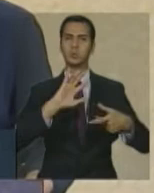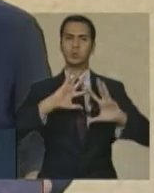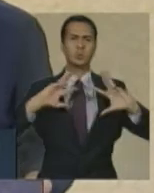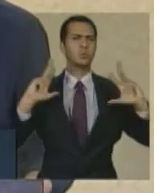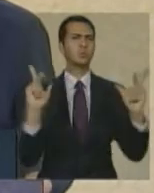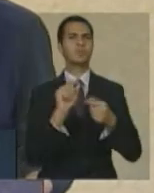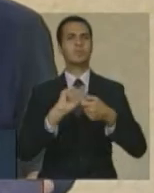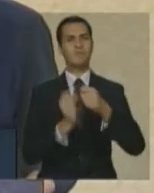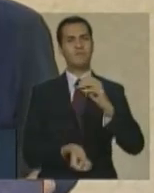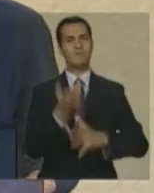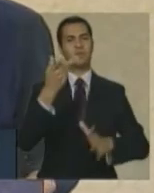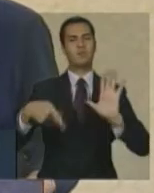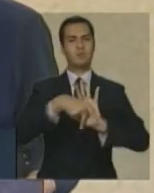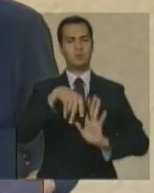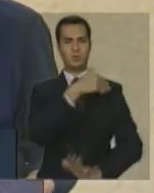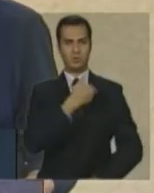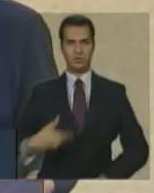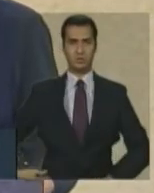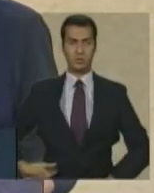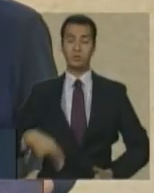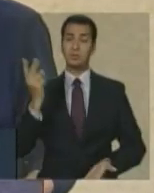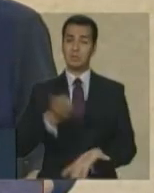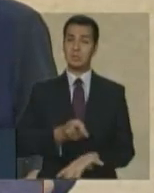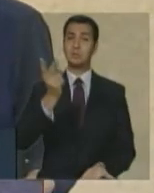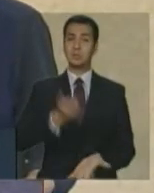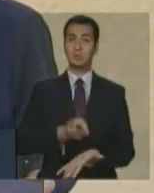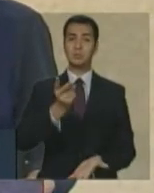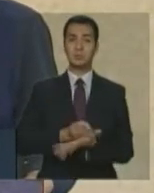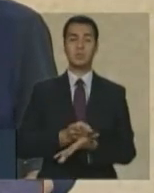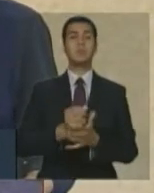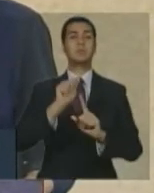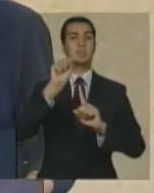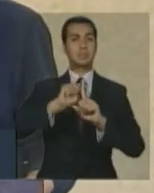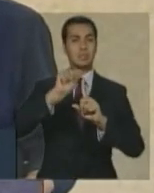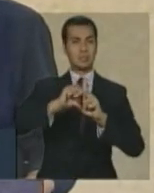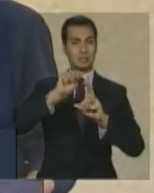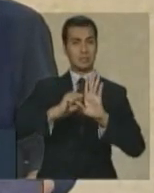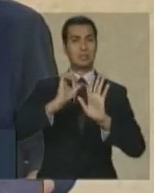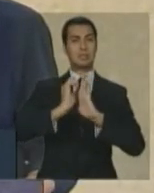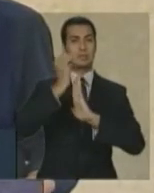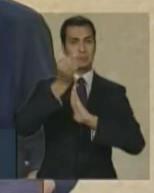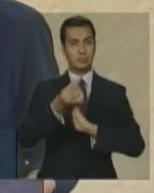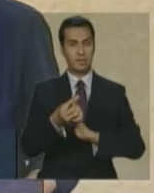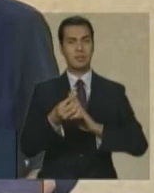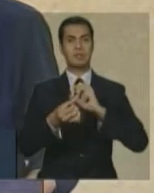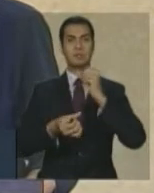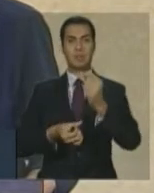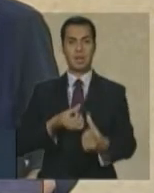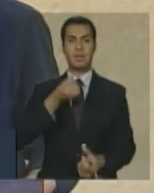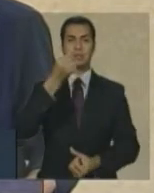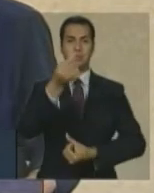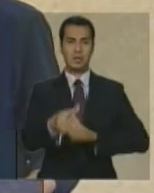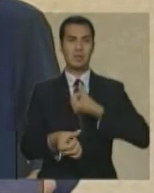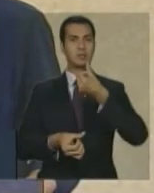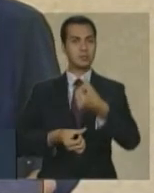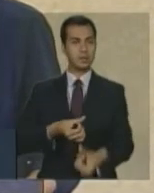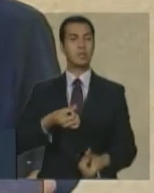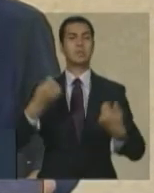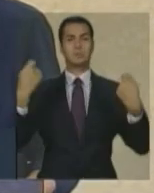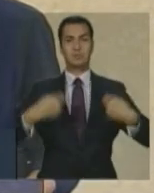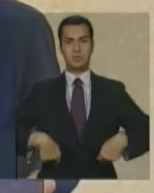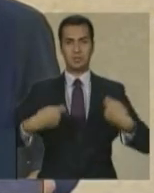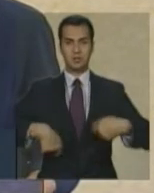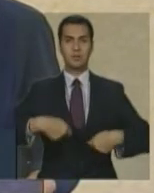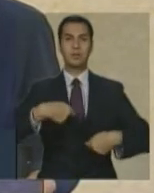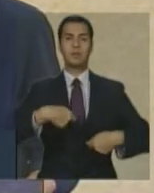meses cada órgão público terá que publicar em página na internet informações completas sobre